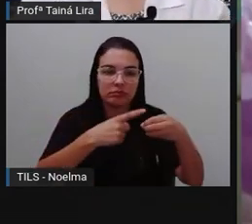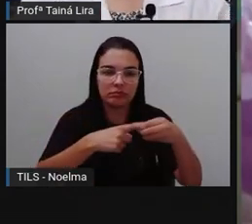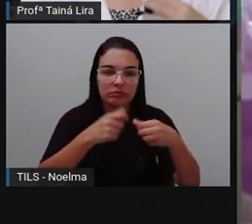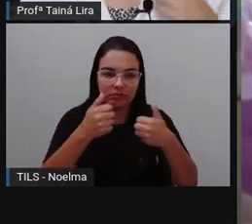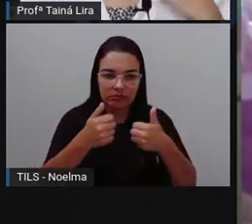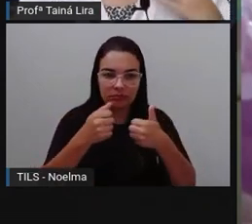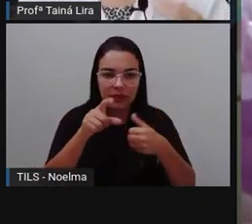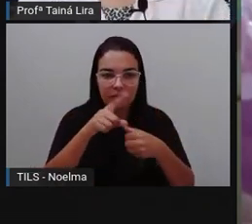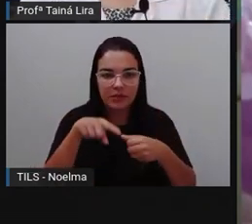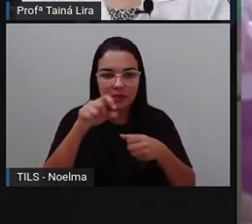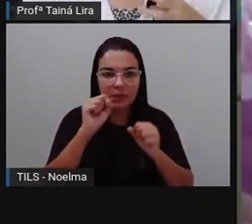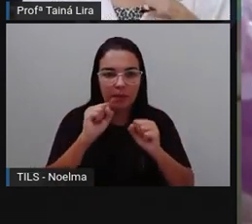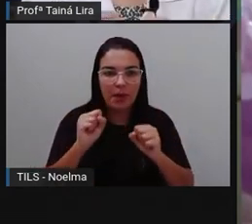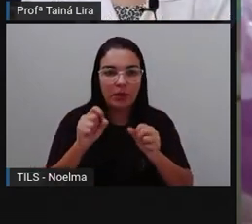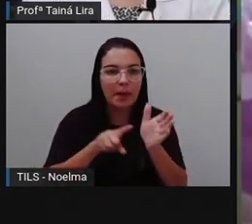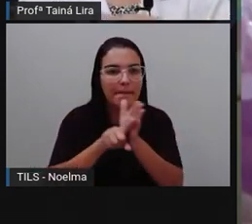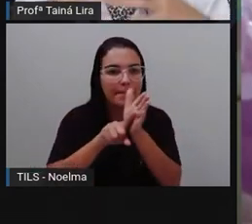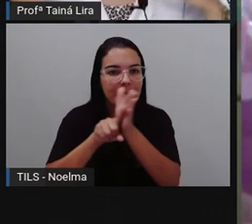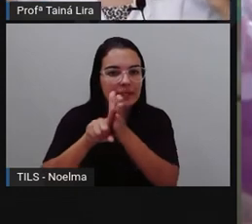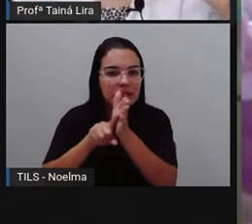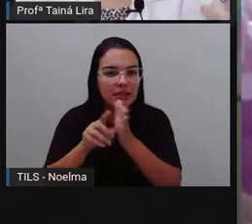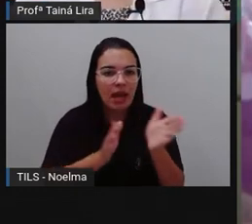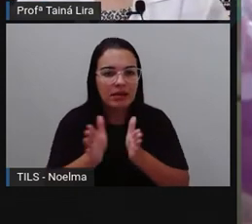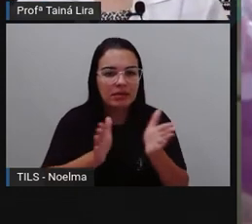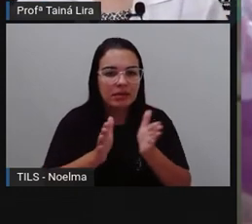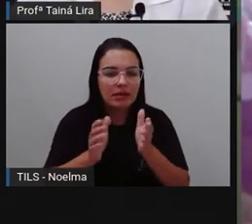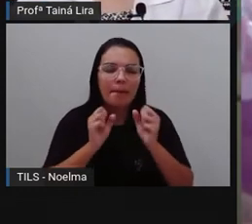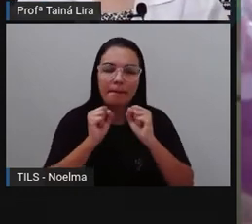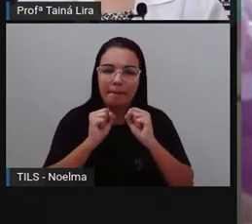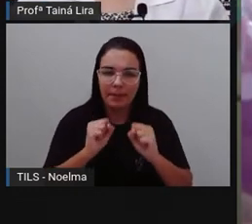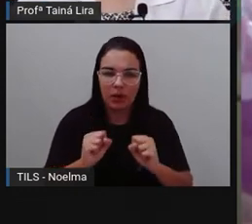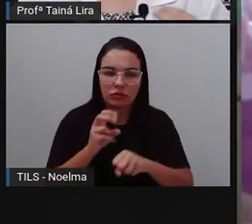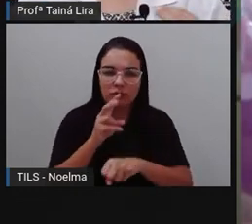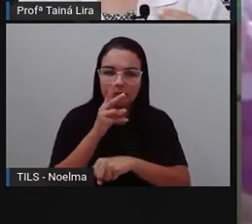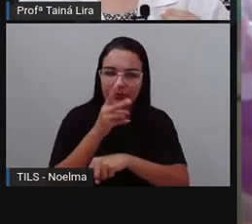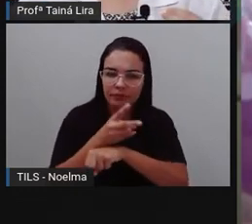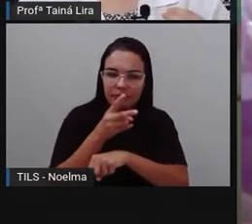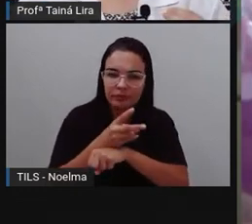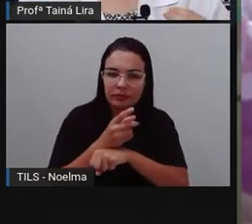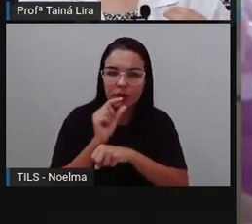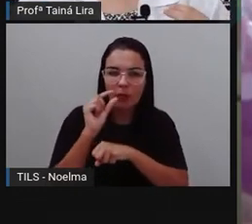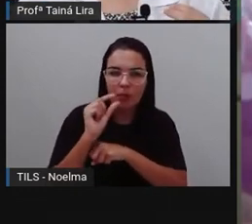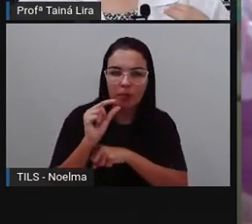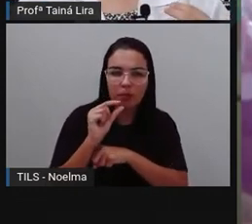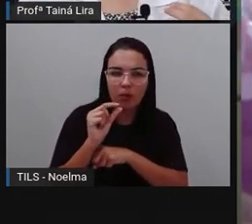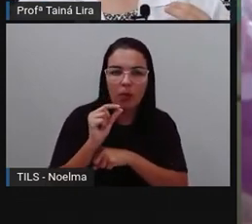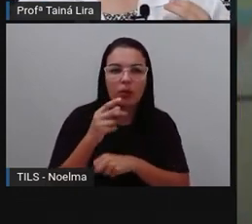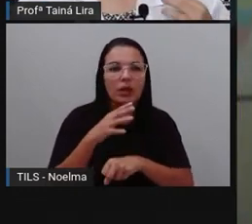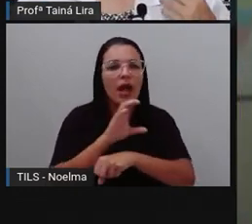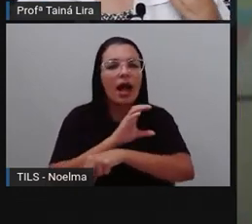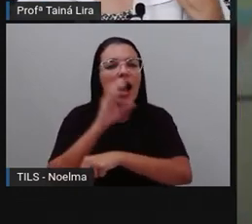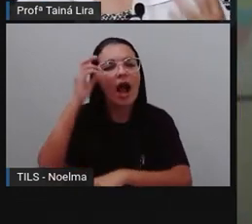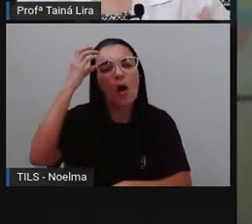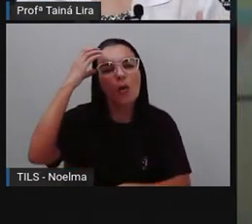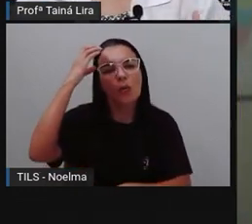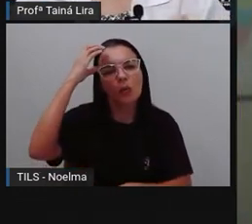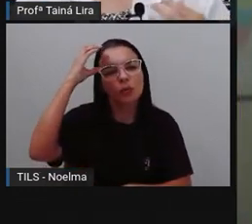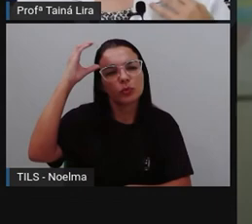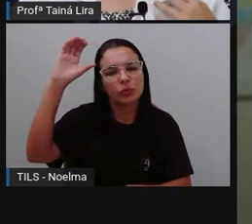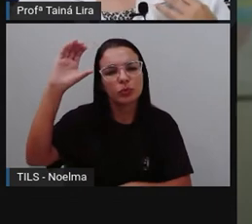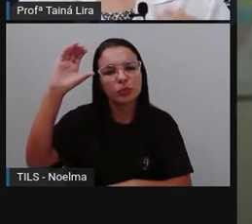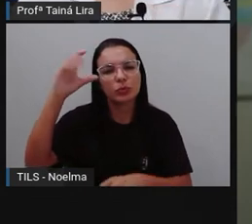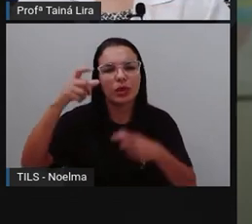Tá bom? E aí, quem tiver acesso, assiste mais um pouquinho, para ver mais um pouco, olha lá, da cultura desse lugar.